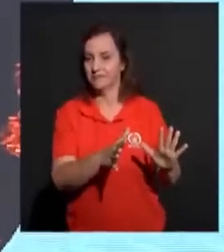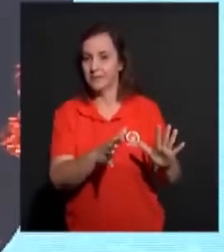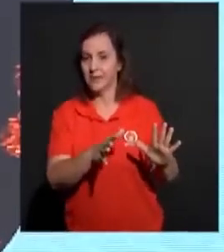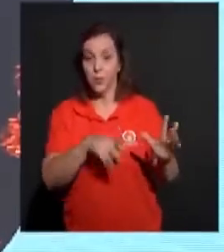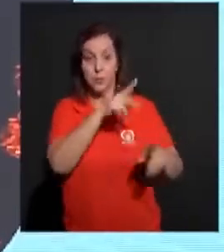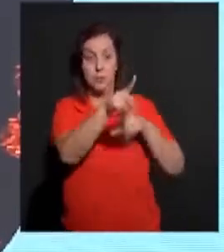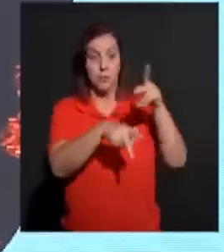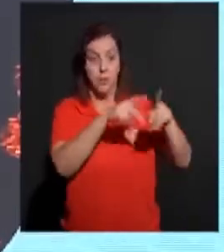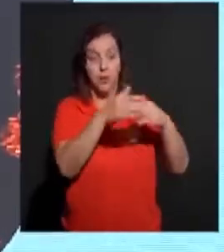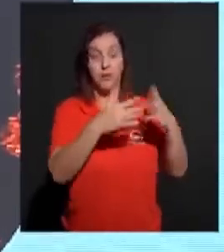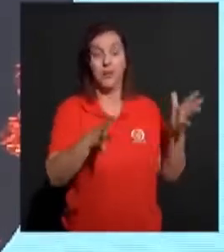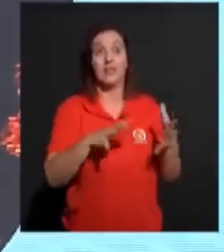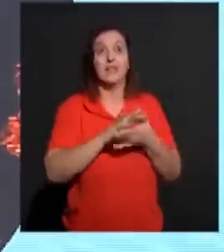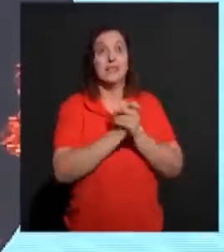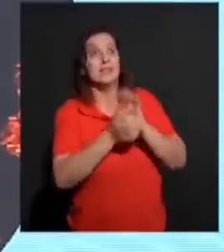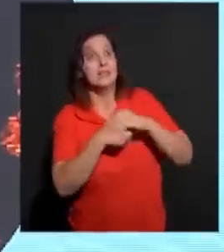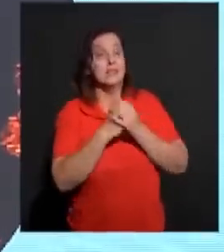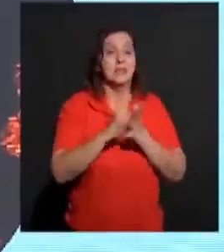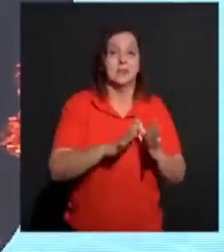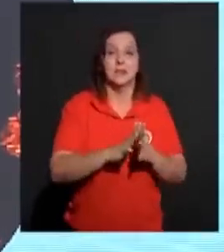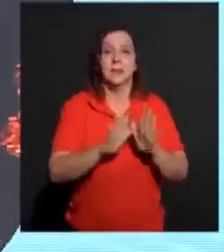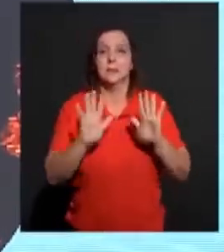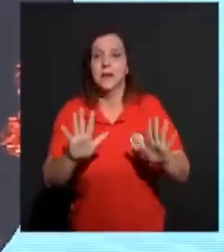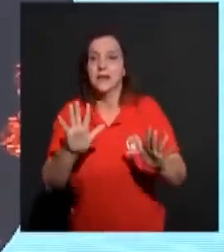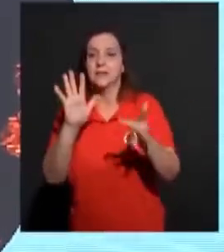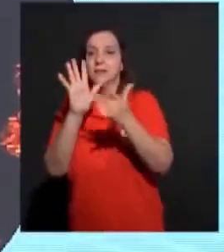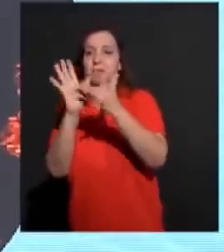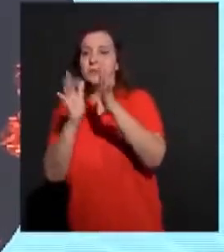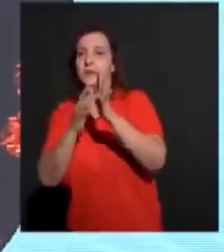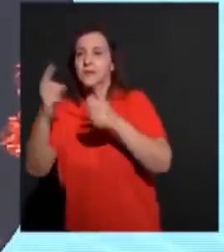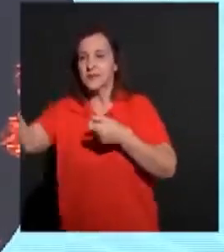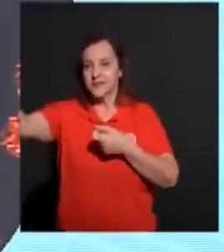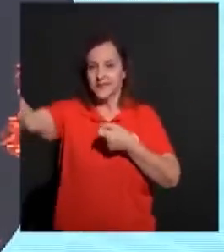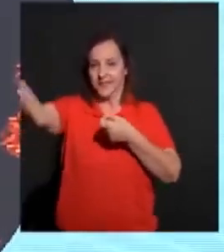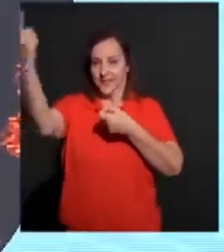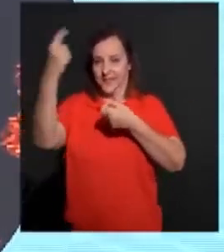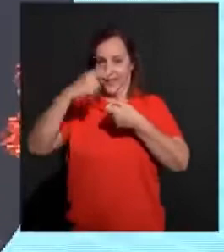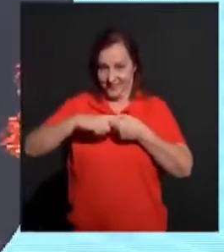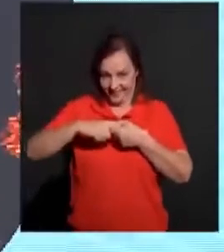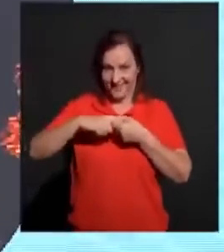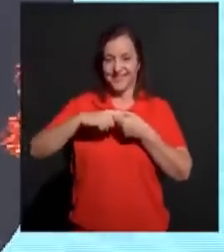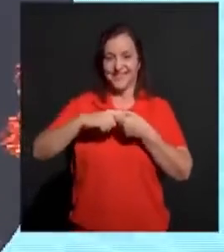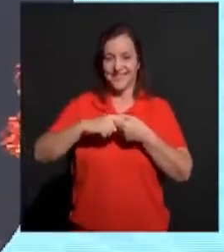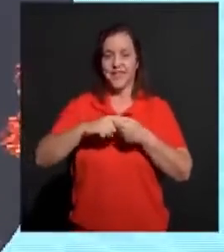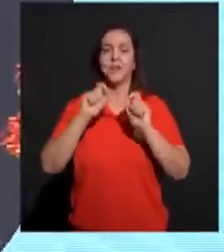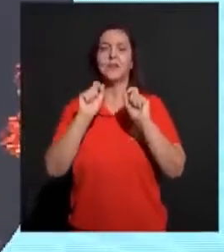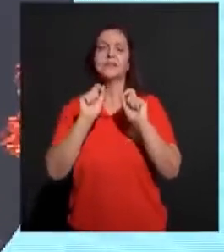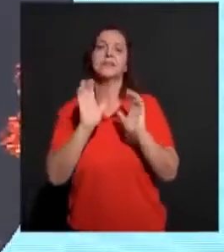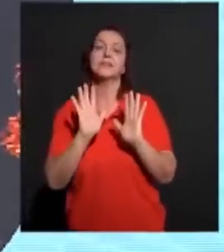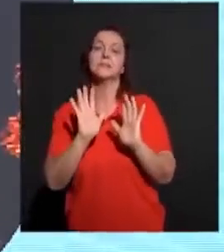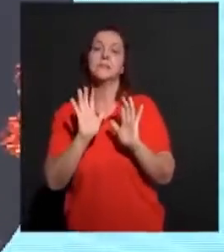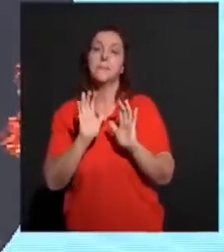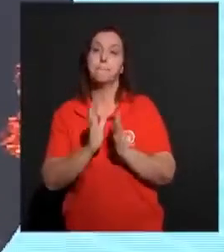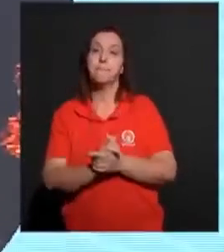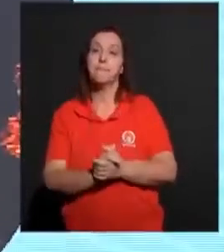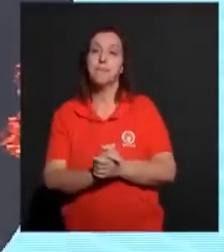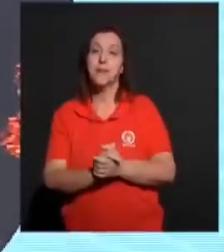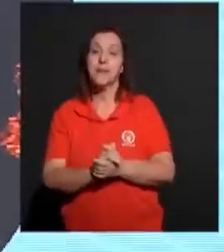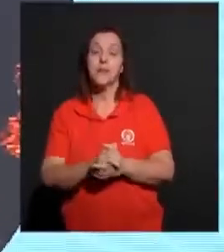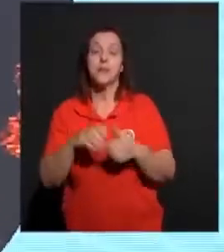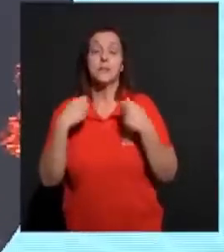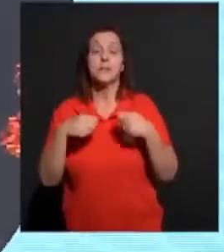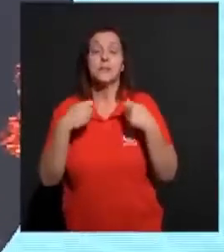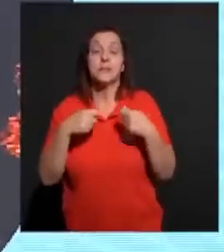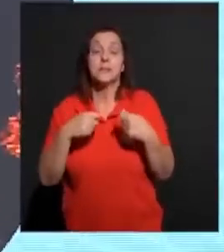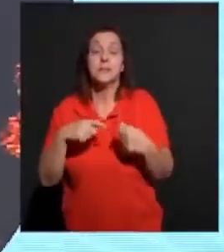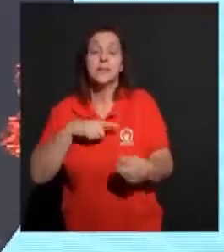O mundo já está muito ansioso. E a vinda de Cristo, querido, para nós só precisa aumentar